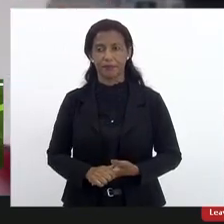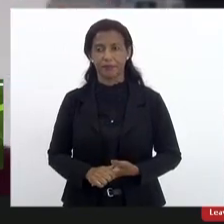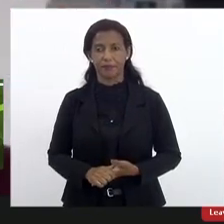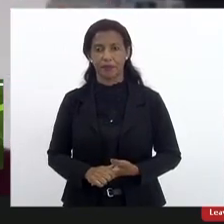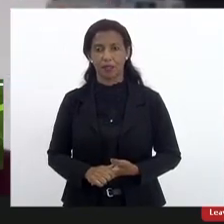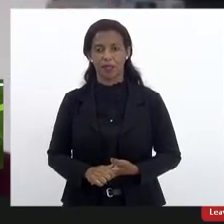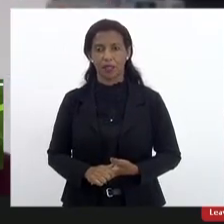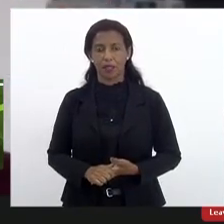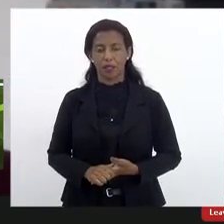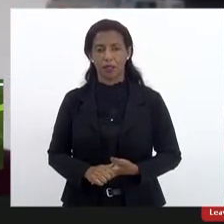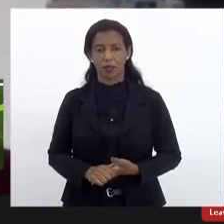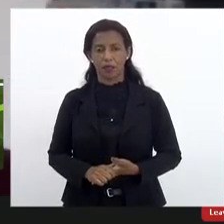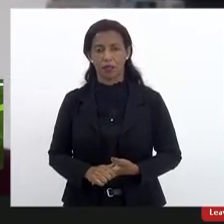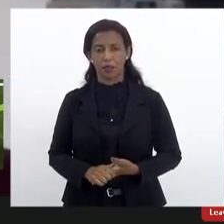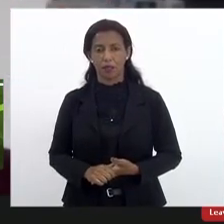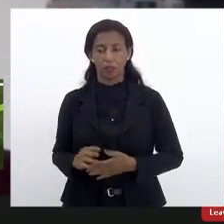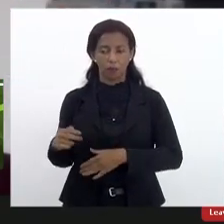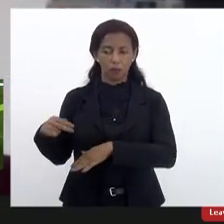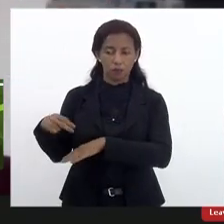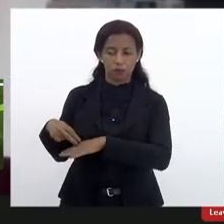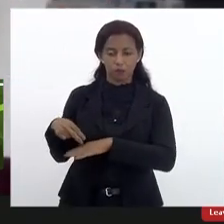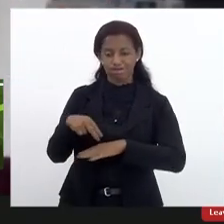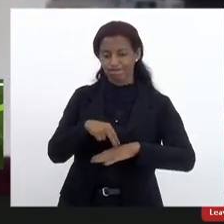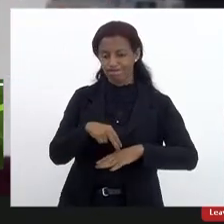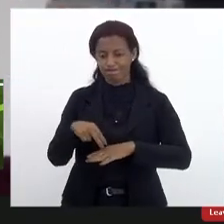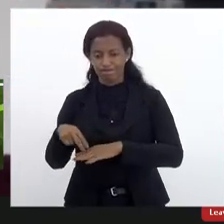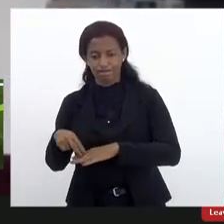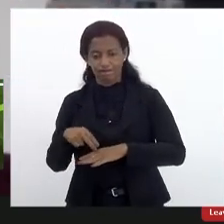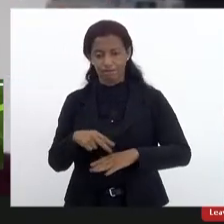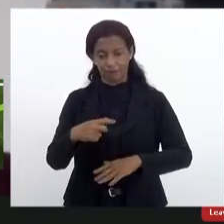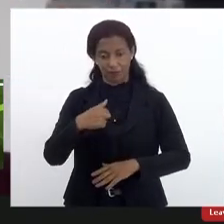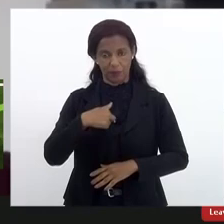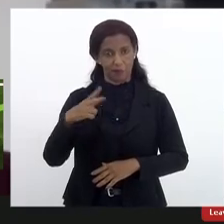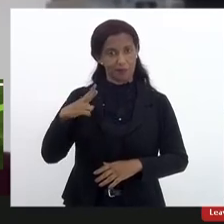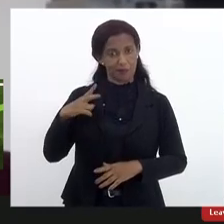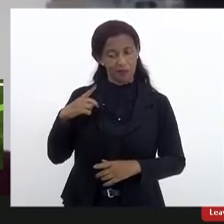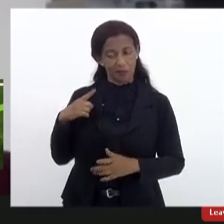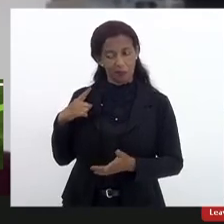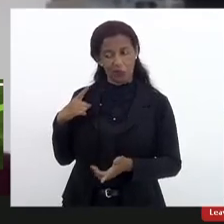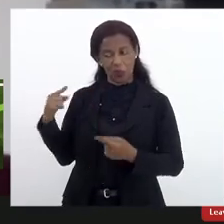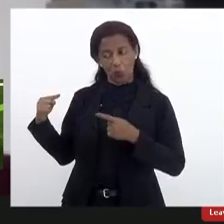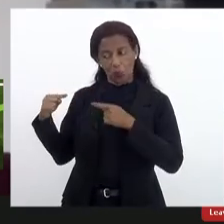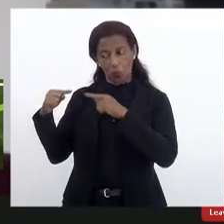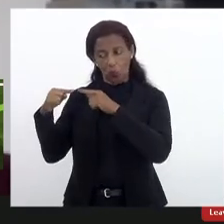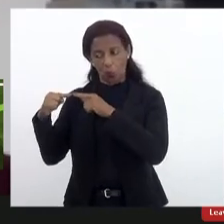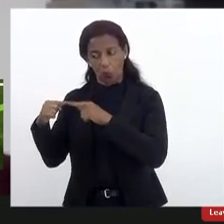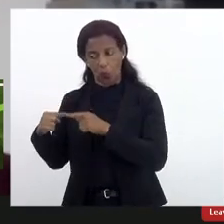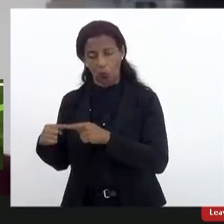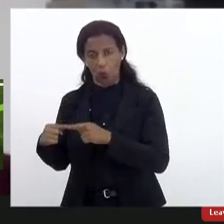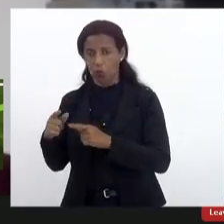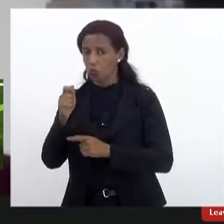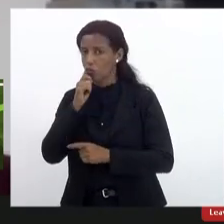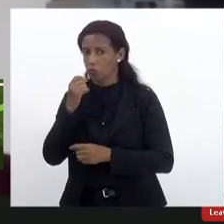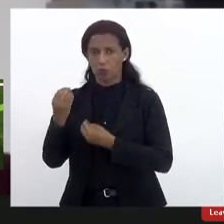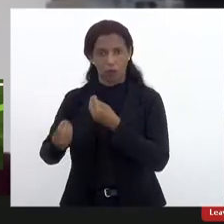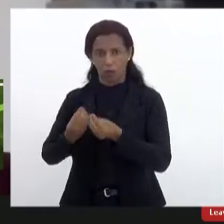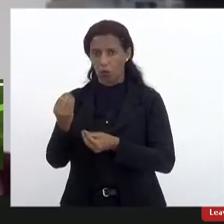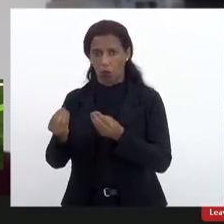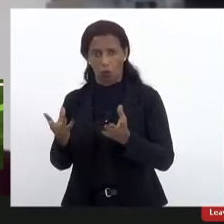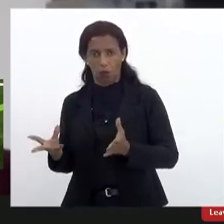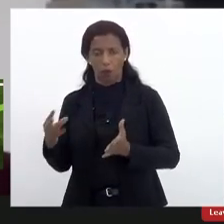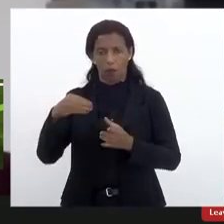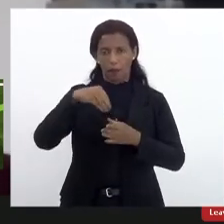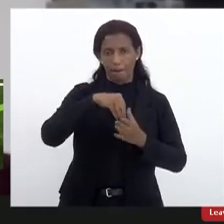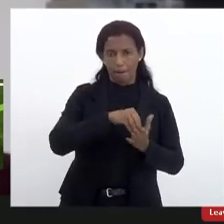posições em relação a isto eu particularmente concordo que não há condições de implementar